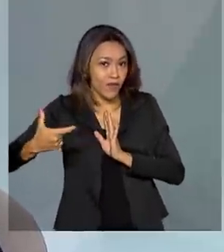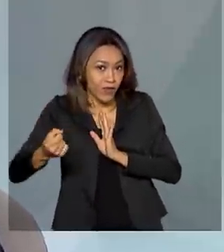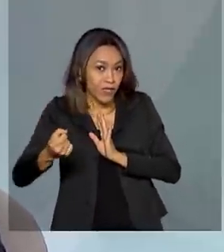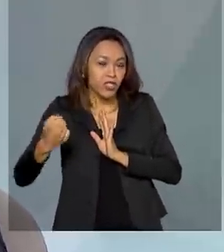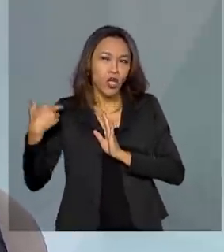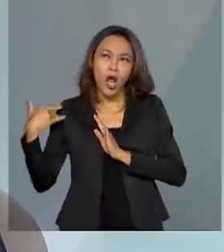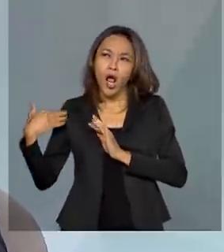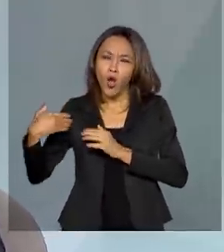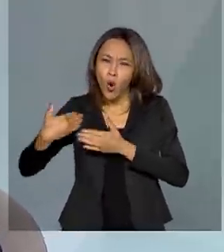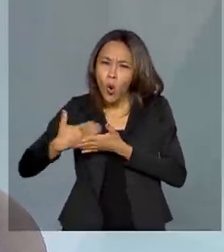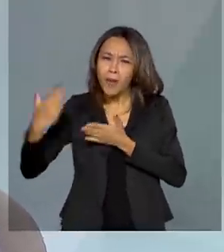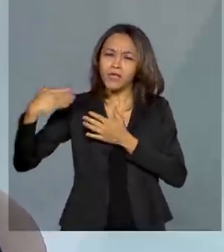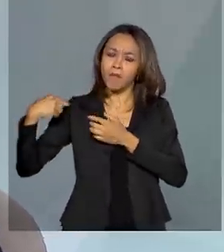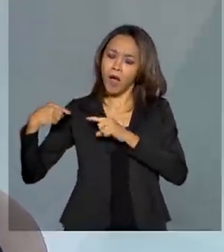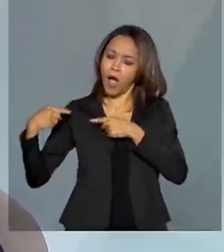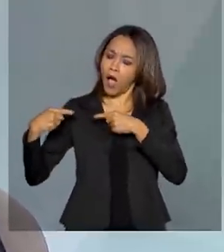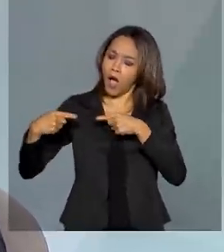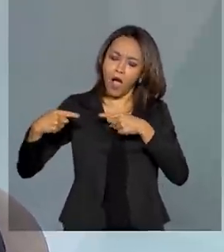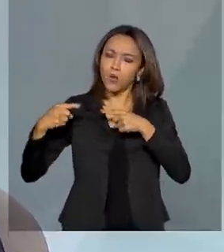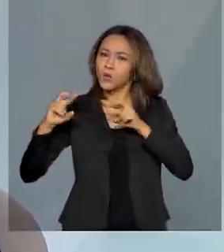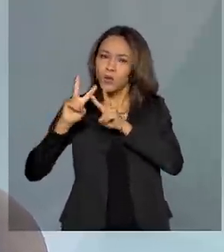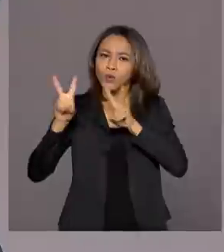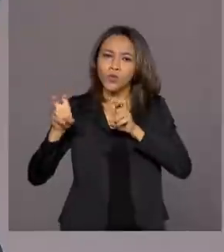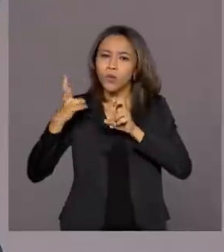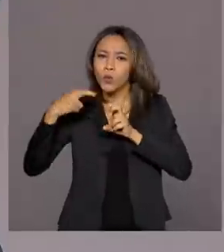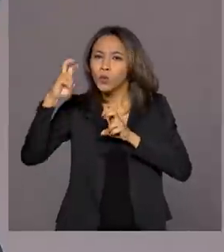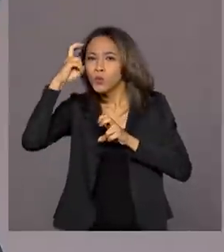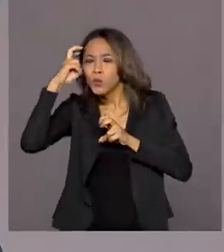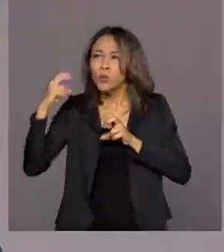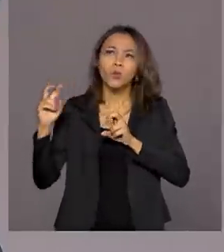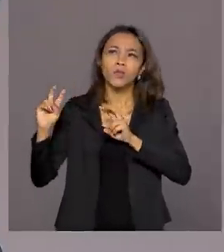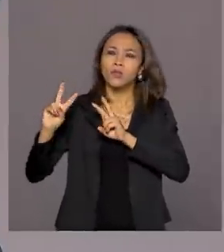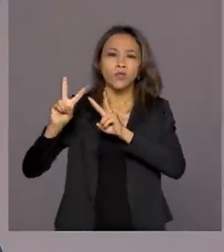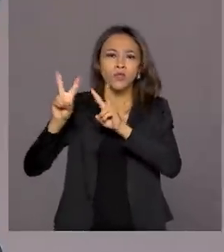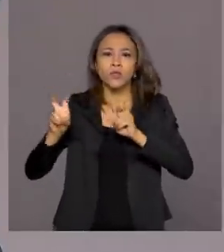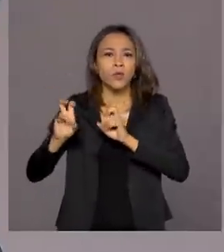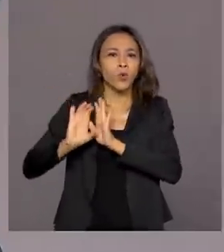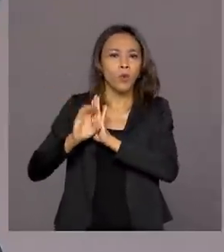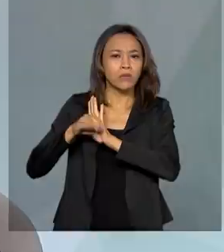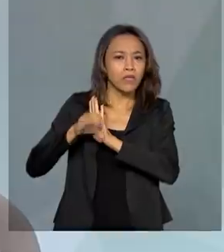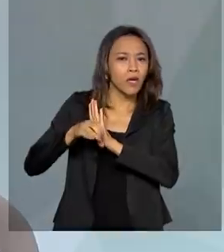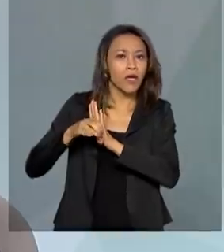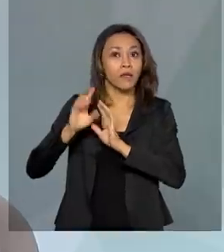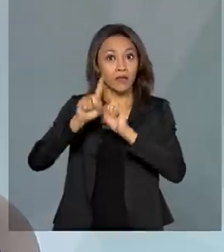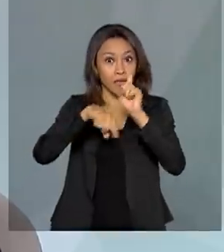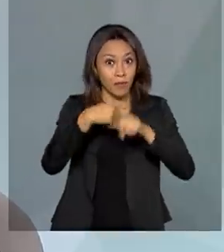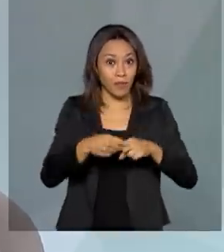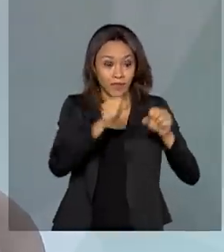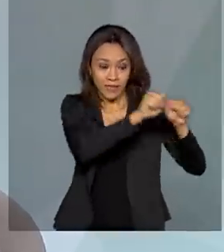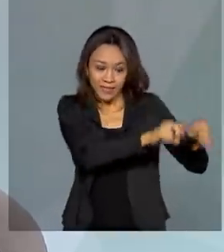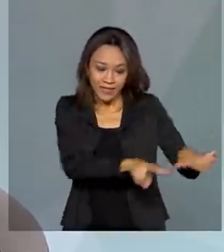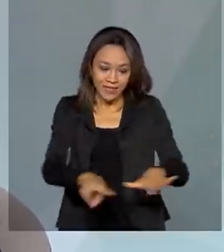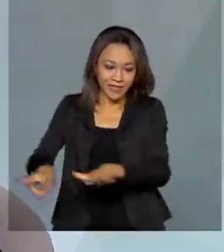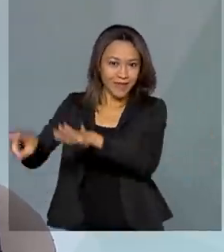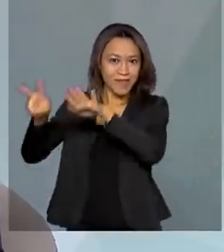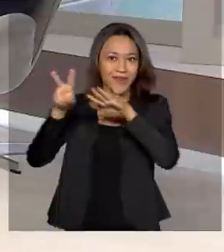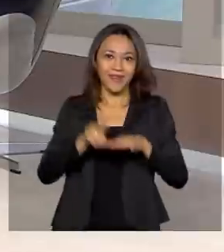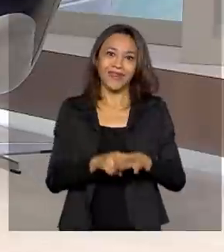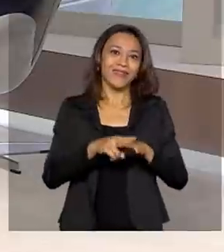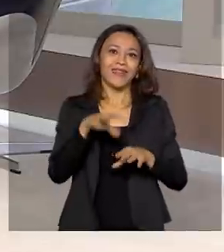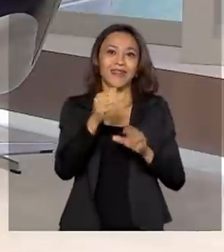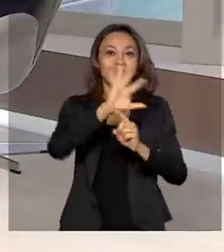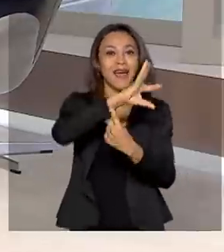as discussões sobre a questão da cultura, o conceito de cultura. E com a Semana da Arte Moderna, em 1922,